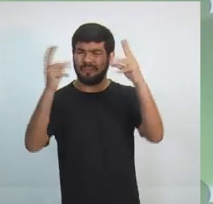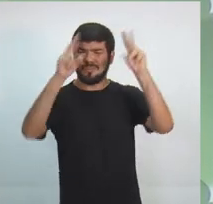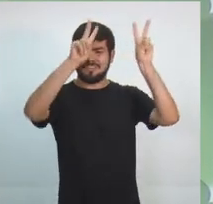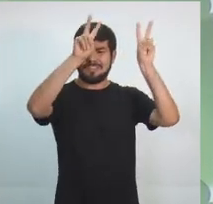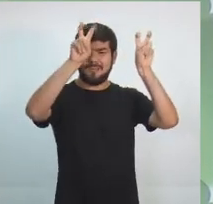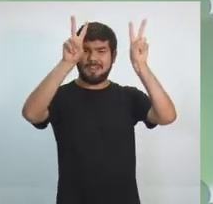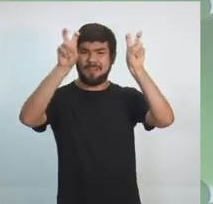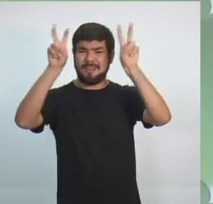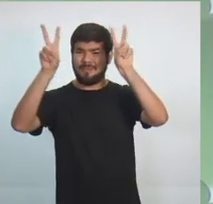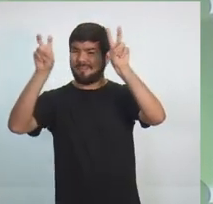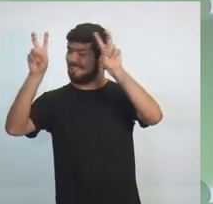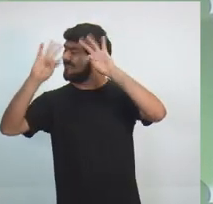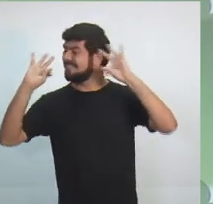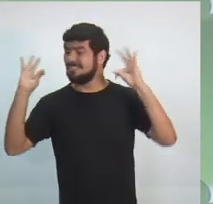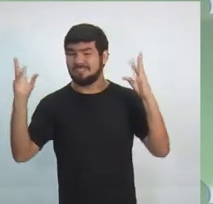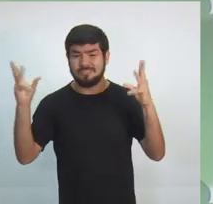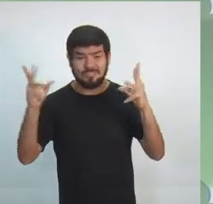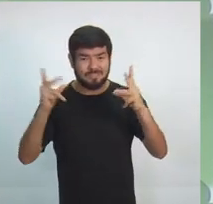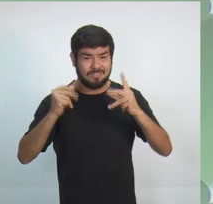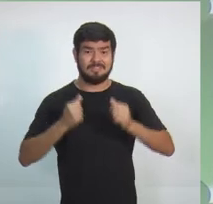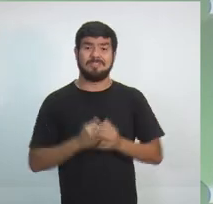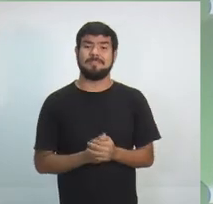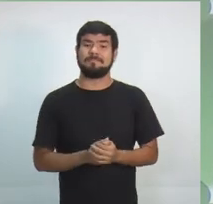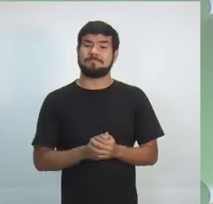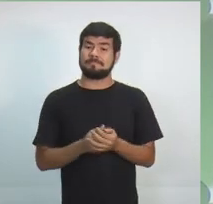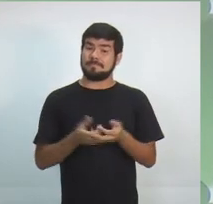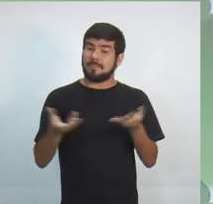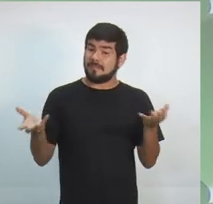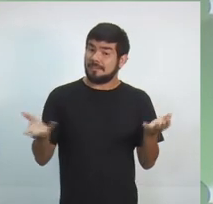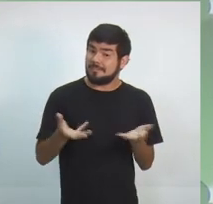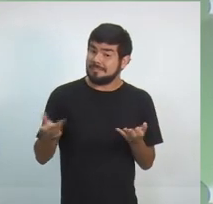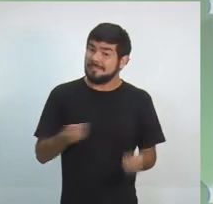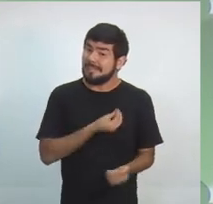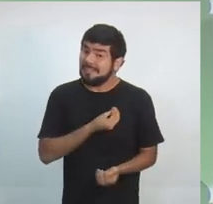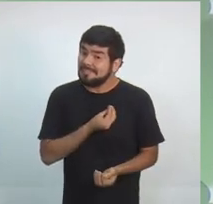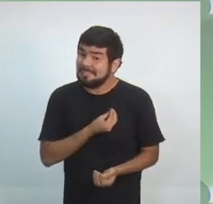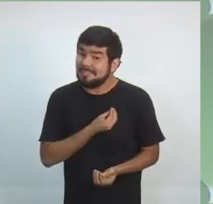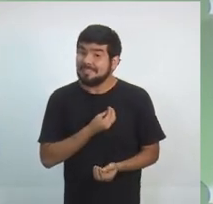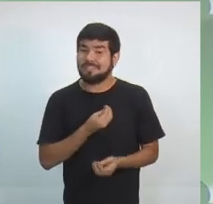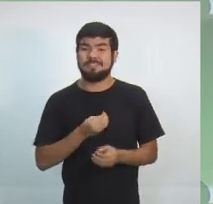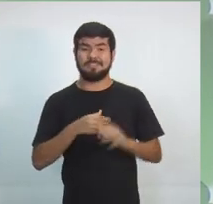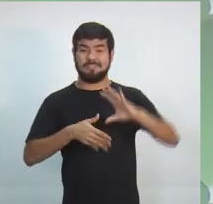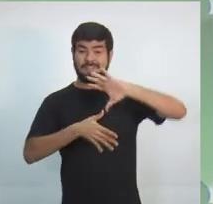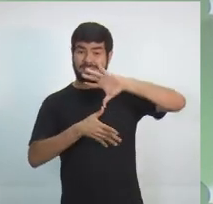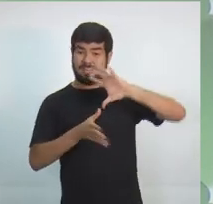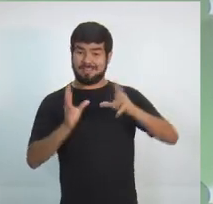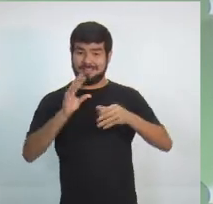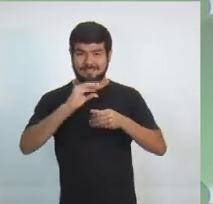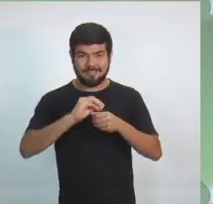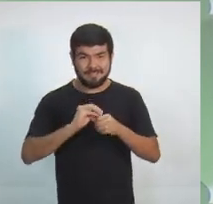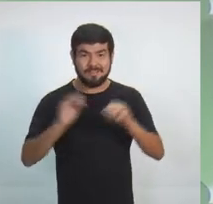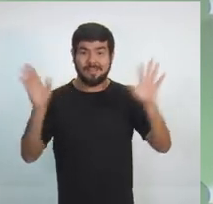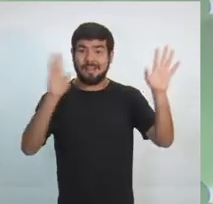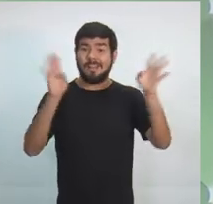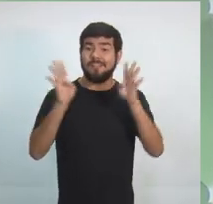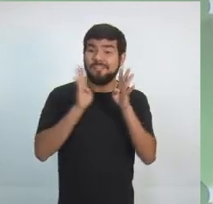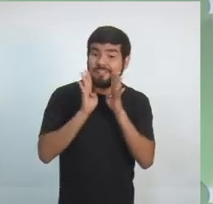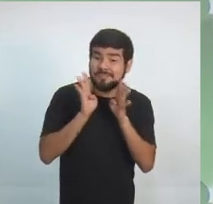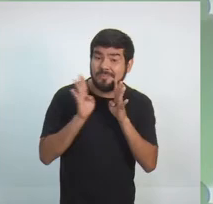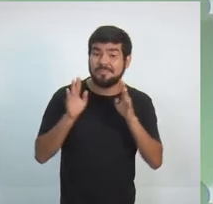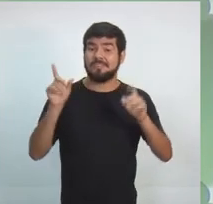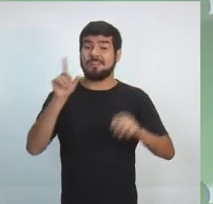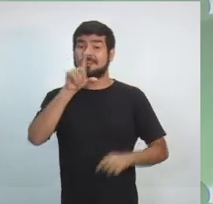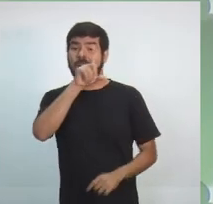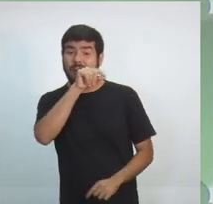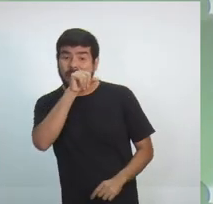Marcelo Torres, o apresentador do SBT Brasil. A gente está ao vivo pelo Portal em Tempo. Alô todo mundo das nossas redes sociais. Rádio Mel